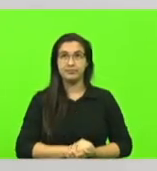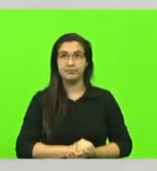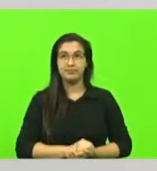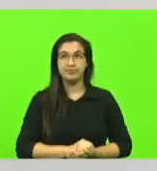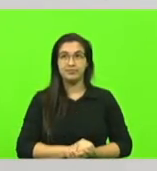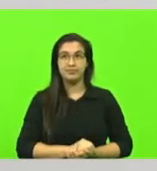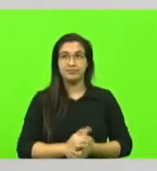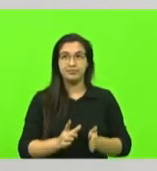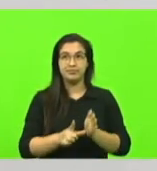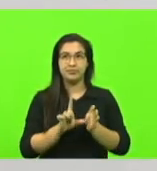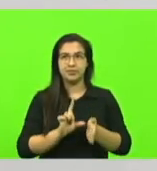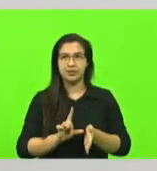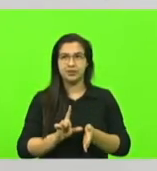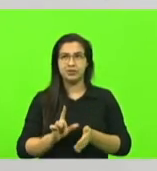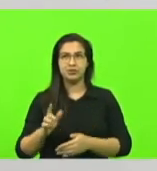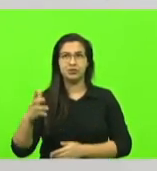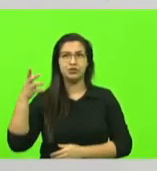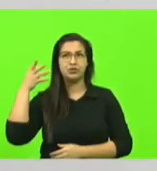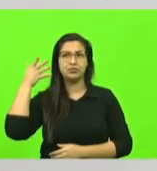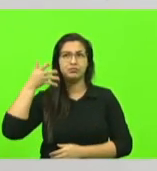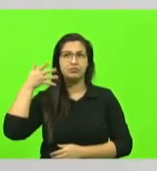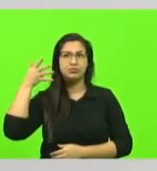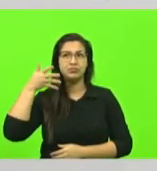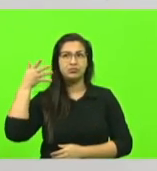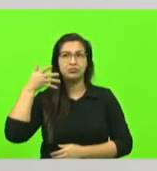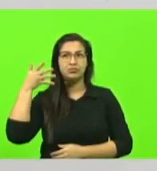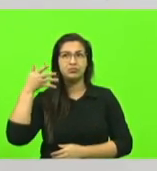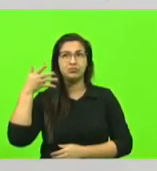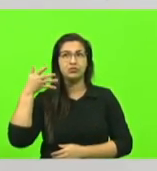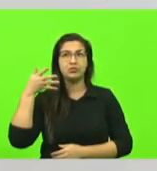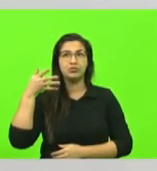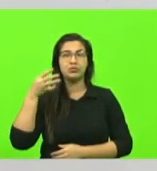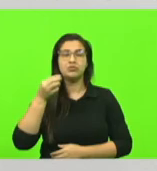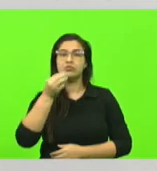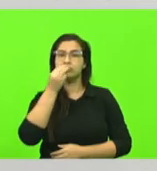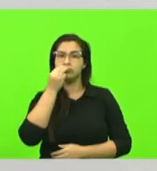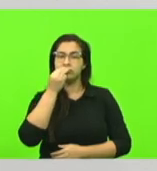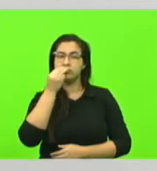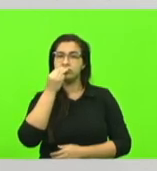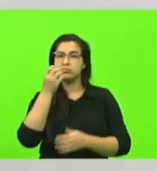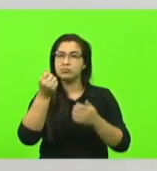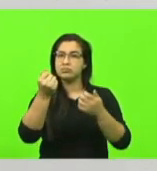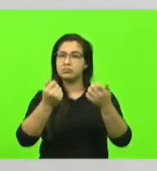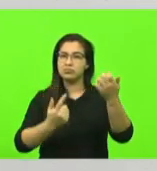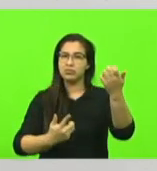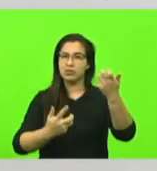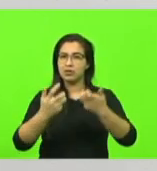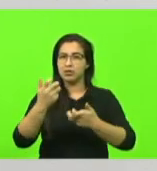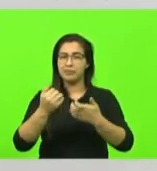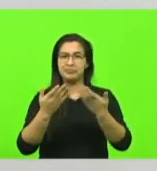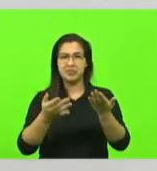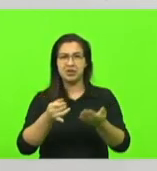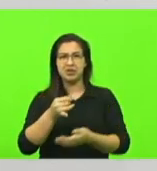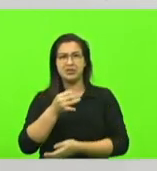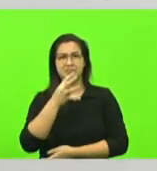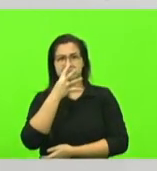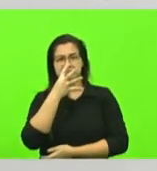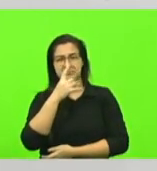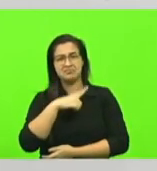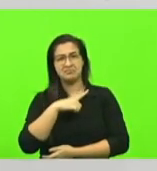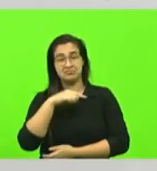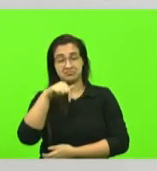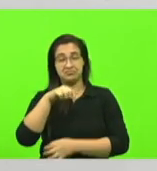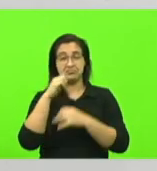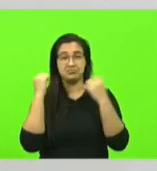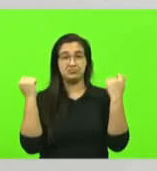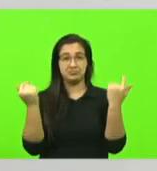anteriormente estava escutando o discurso deputado Moacir Sopelsa um grande exemplo para nós dentro dessa casa aqui quero dizer para o